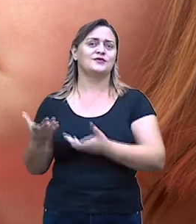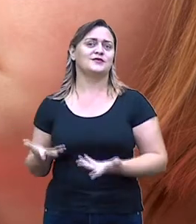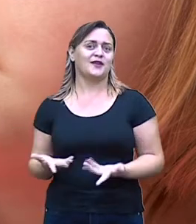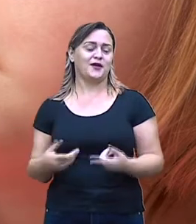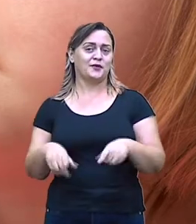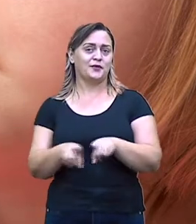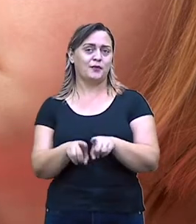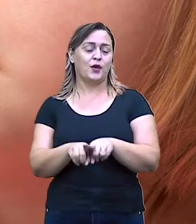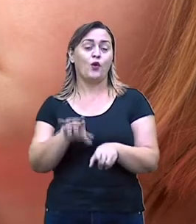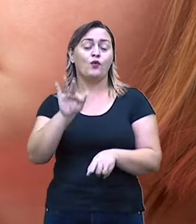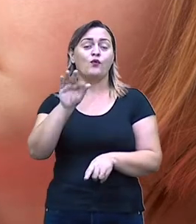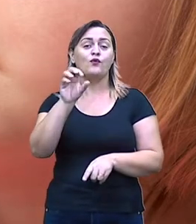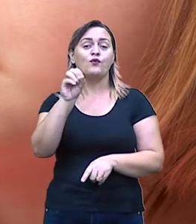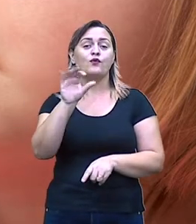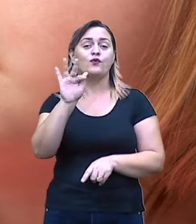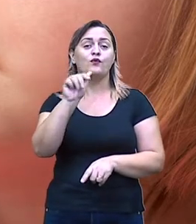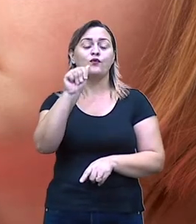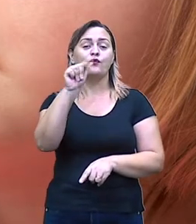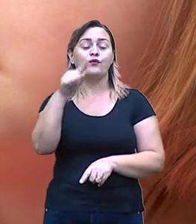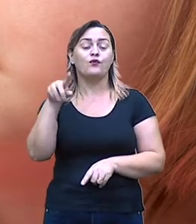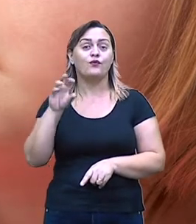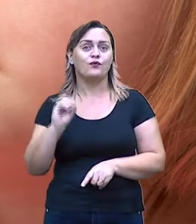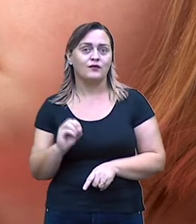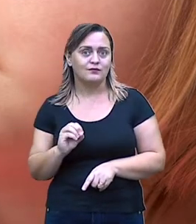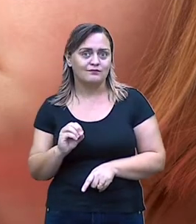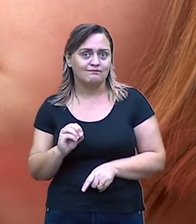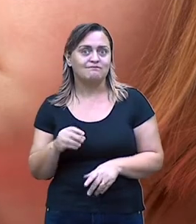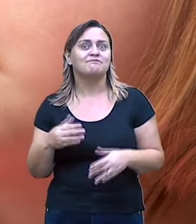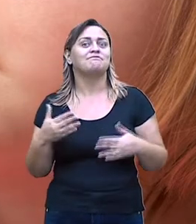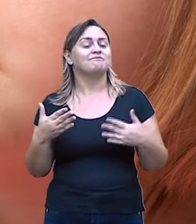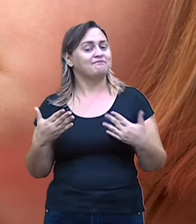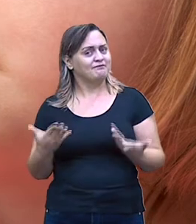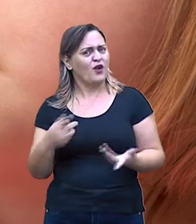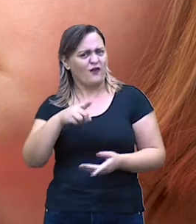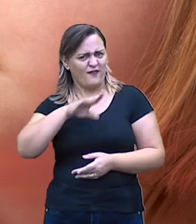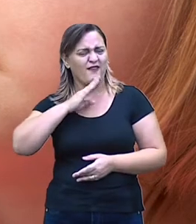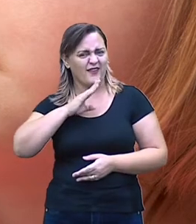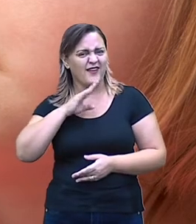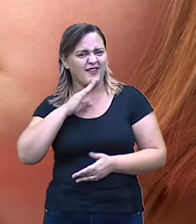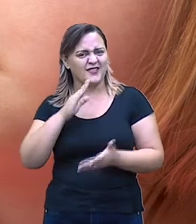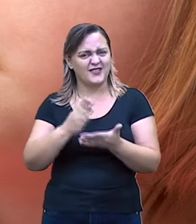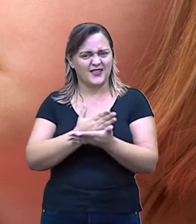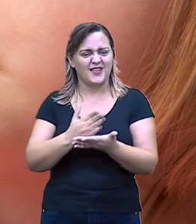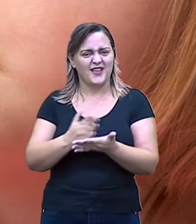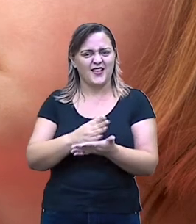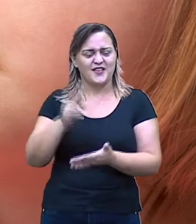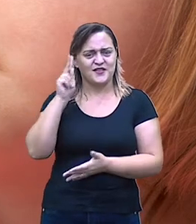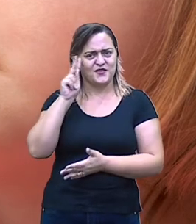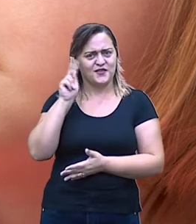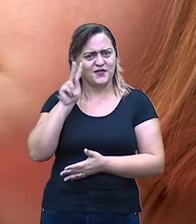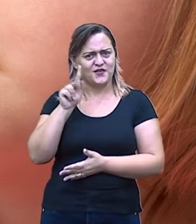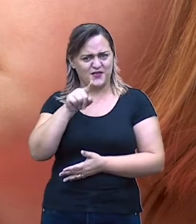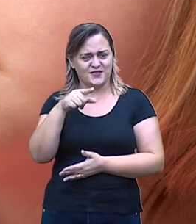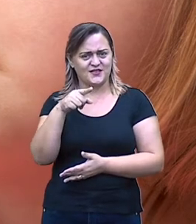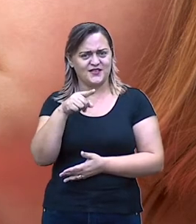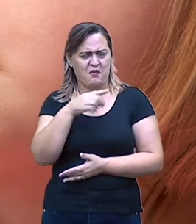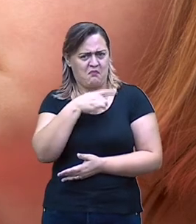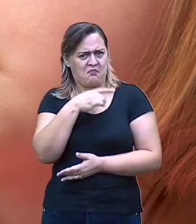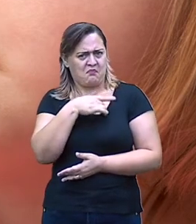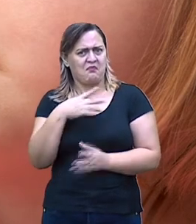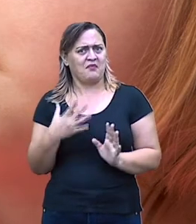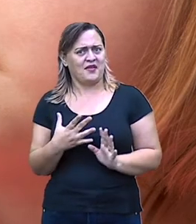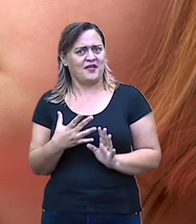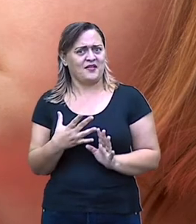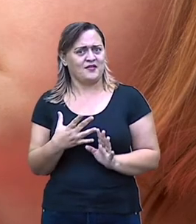Mas, ó, estudantes, um de vocês aí já devem ter sentido medo, não é mesmo? É. Mas calma,